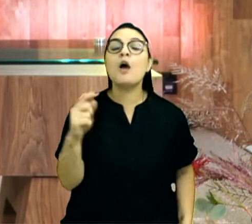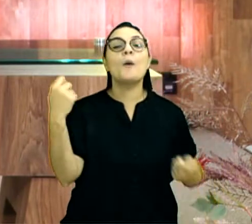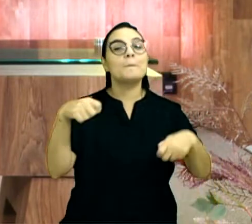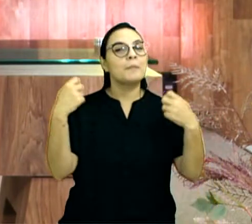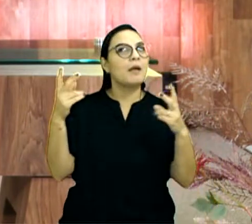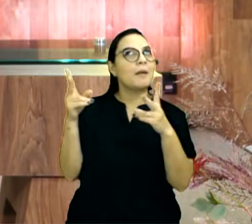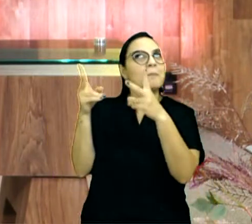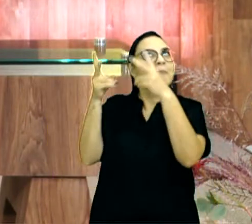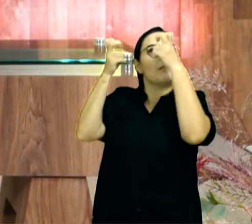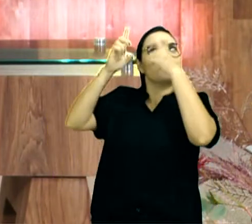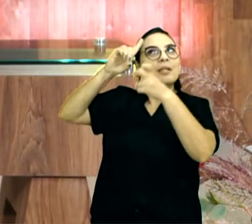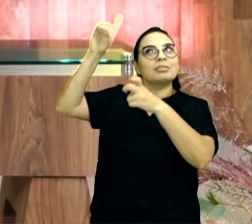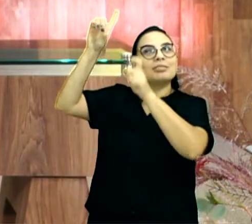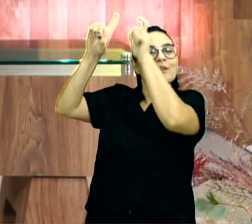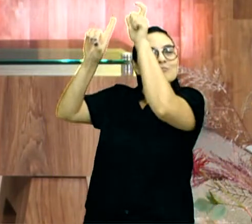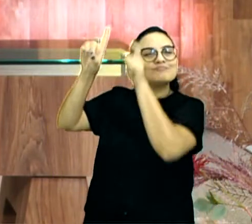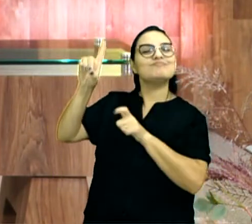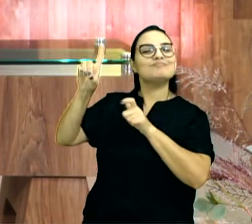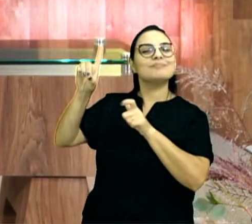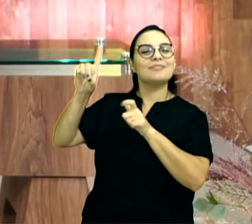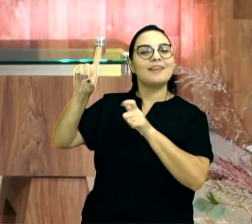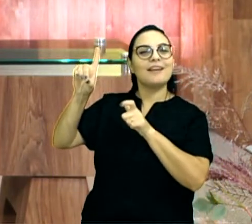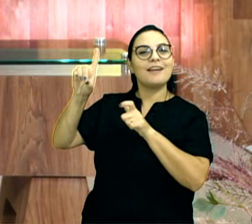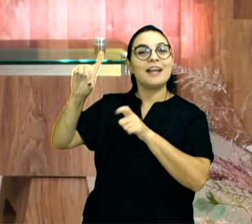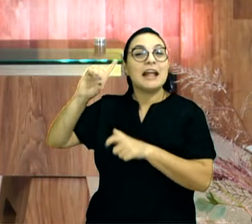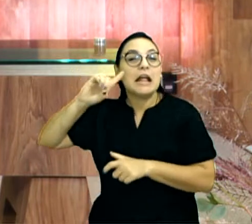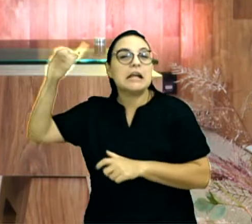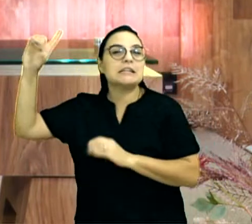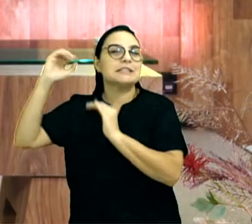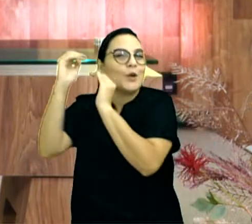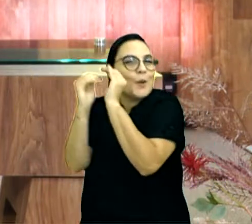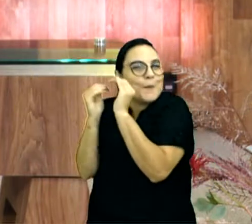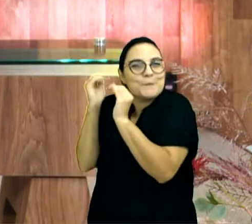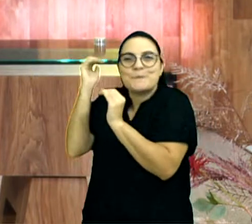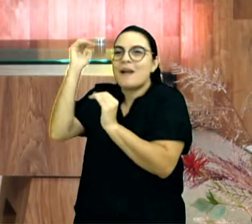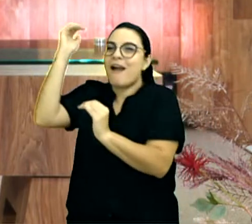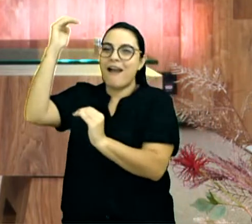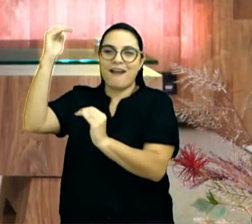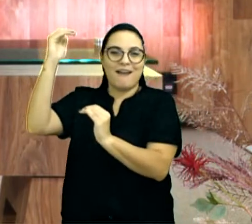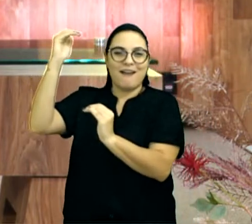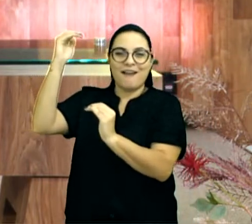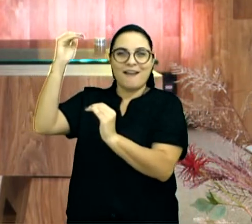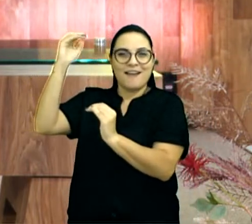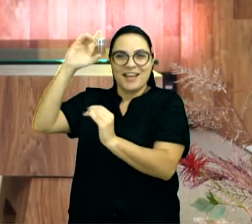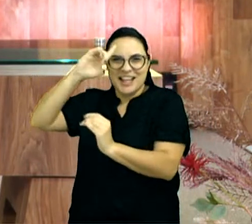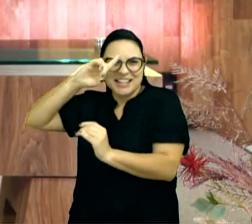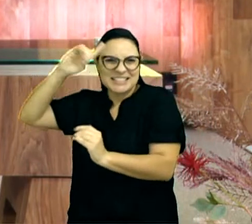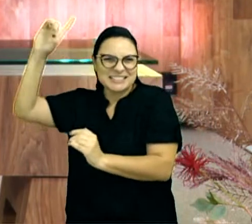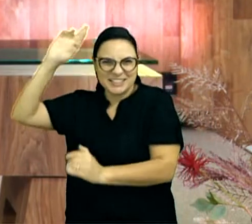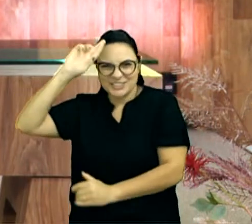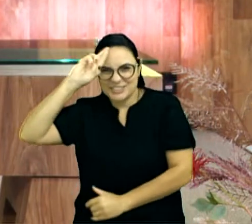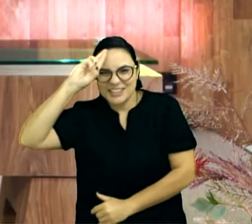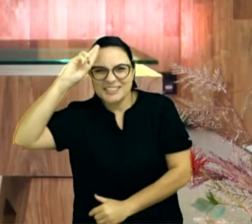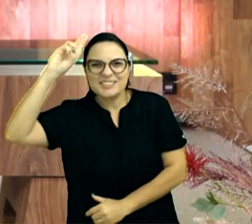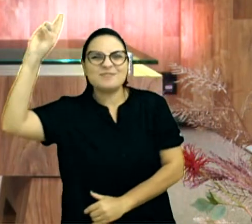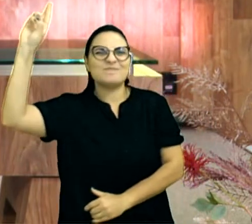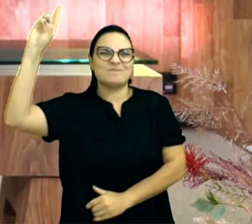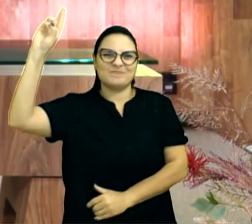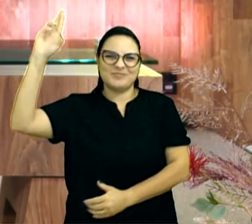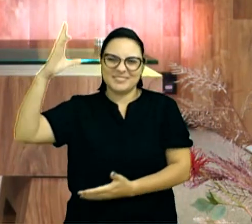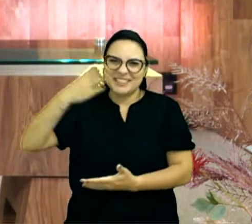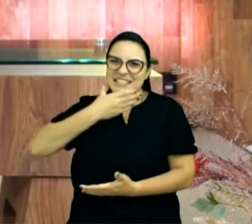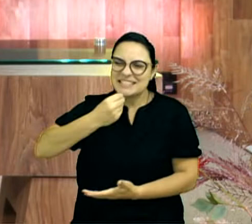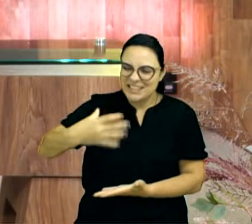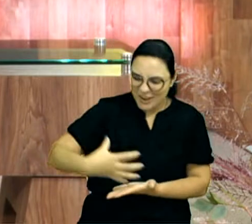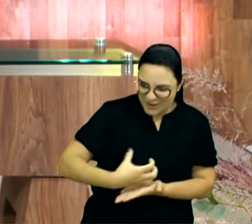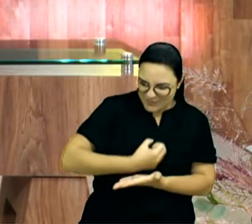quem ele é. Deus é maior, Deus é Senhor, Deus é Salvador,